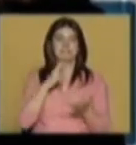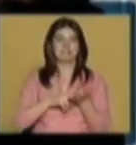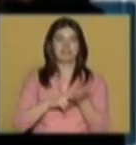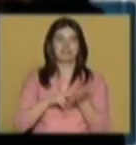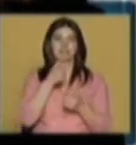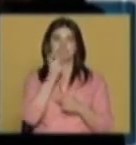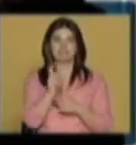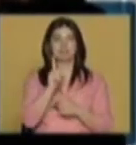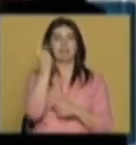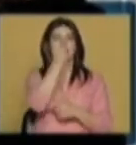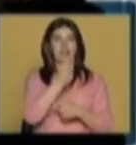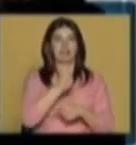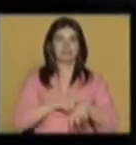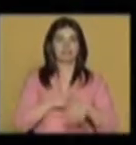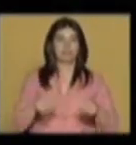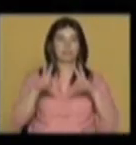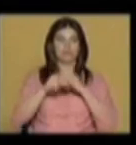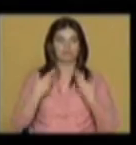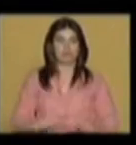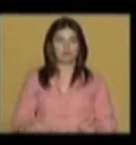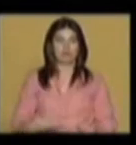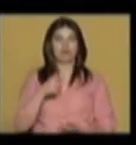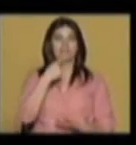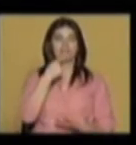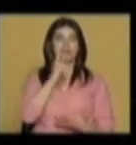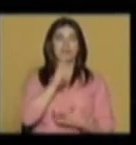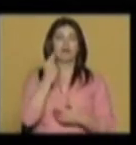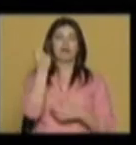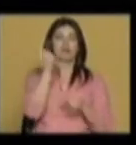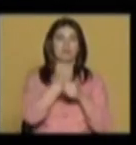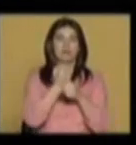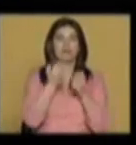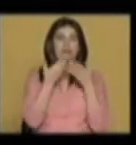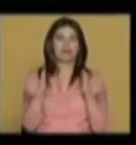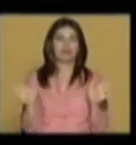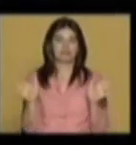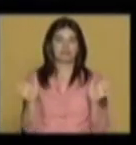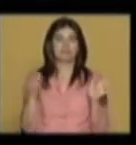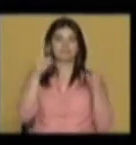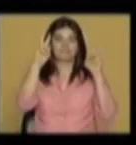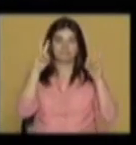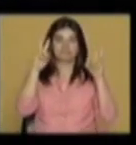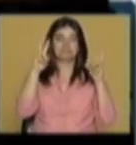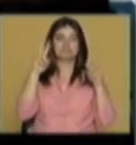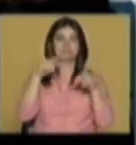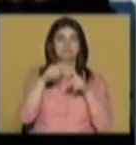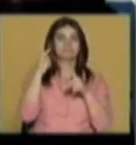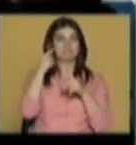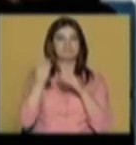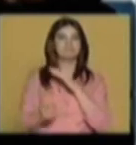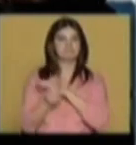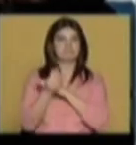já estava colocado na arte contemporânea, e quando, por exemplo, Humberto Eco falava na obra aberta, certamente é um termo que também surgiu já